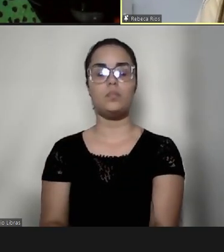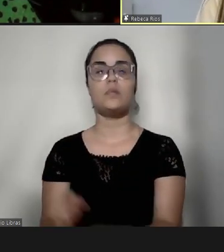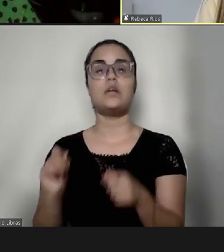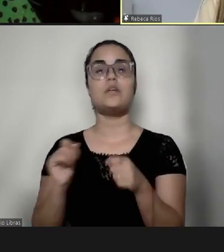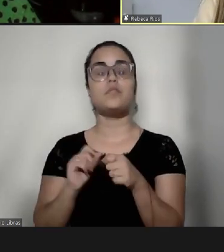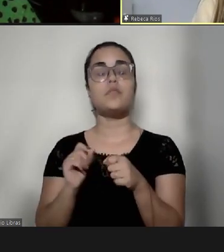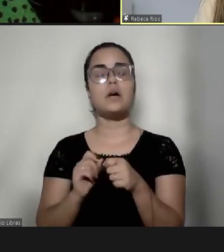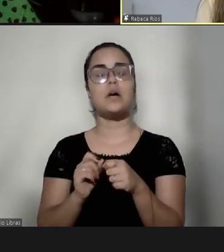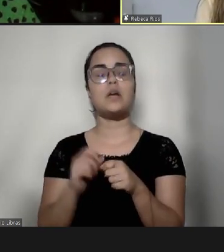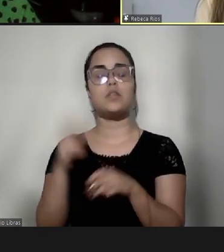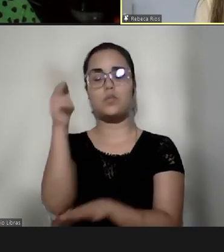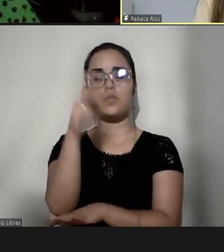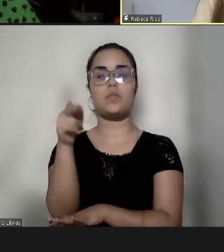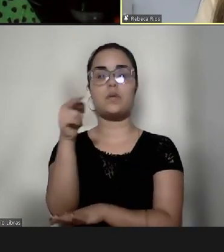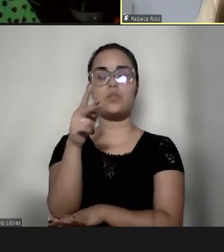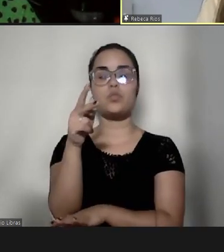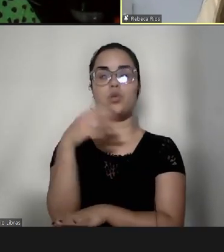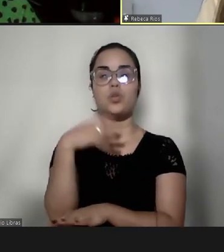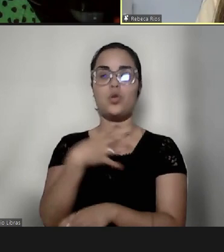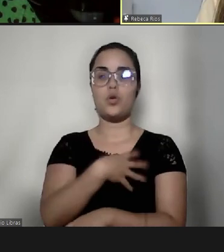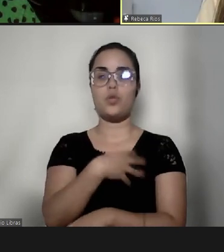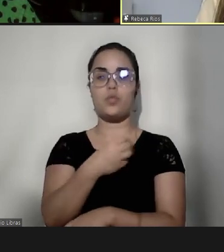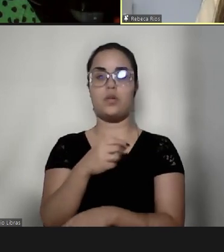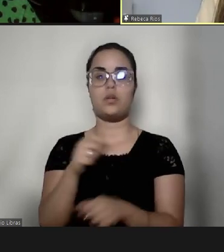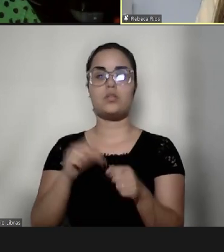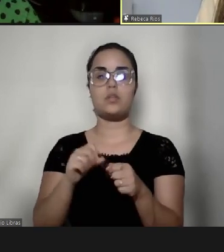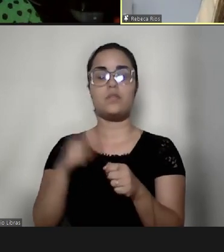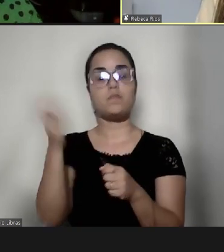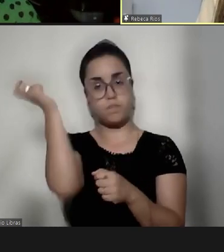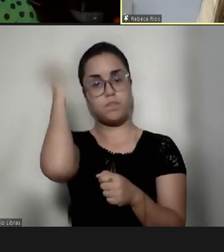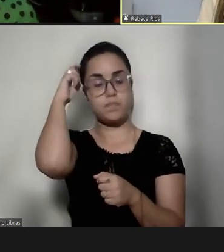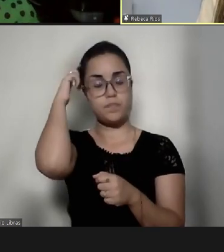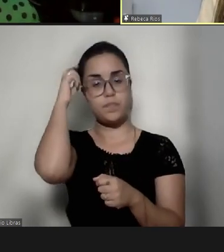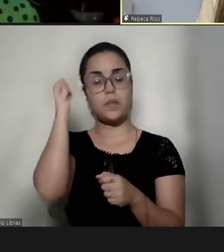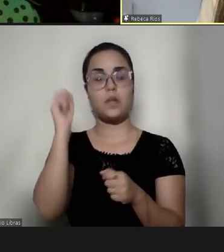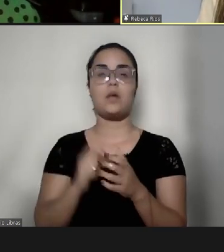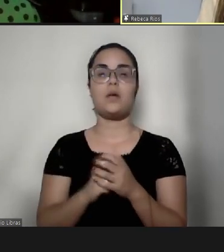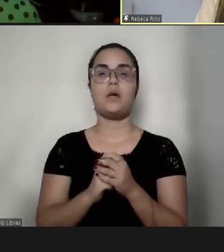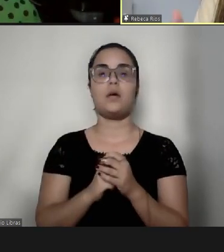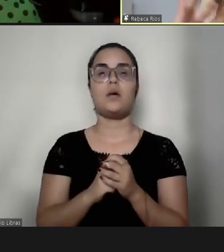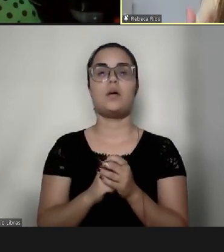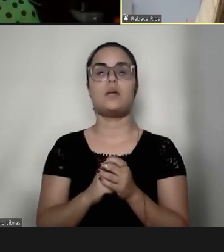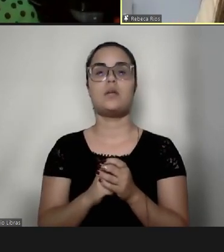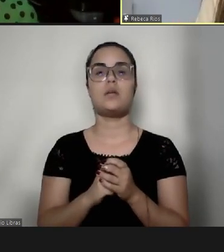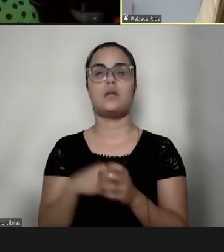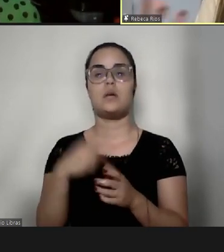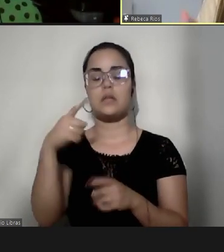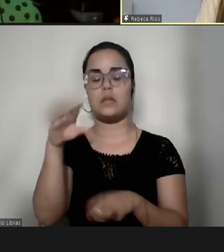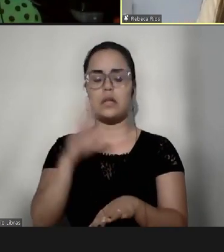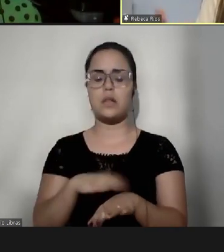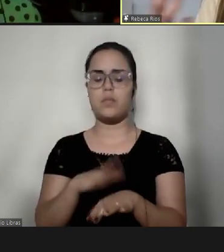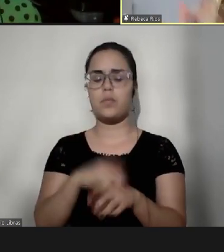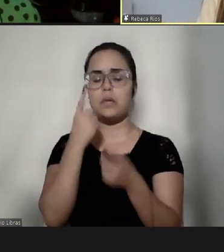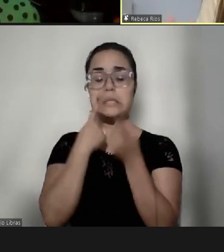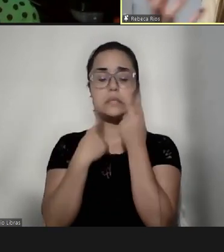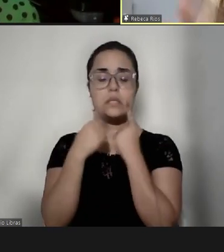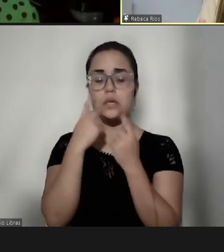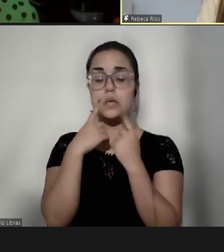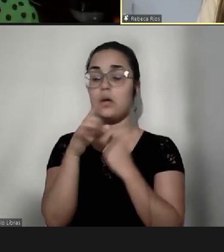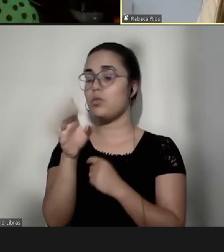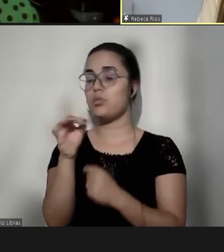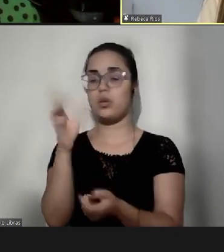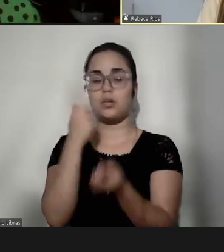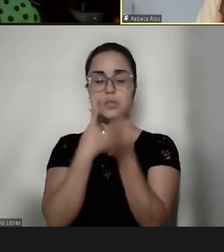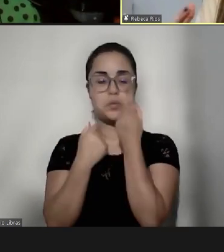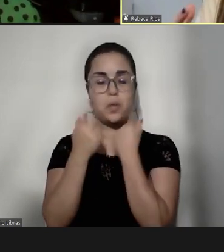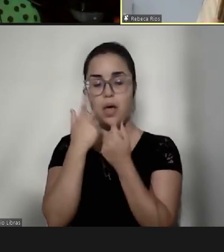vídeo do filho dela indo ser operado, e naquele momento, gente, eu desabei, eu chorava, eu chorava, eu chorava